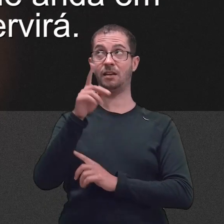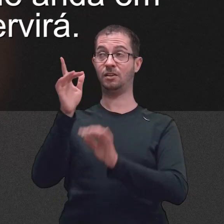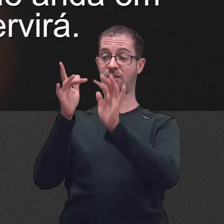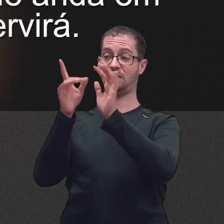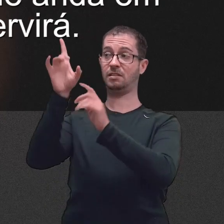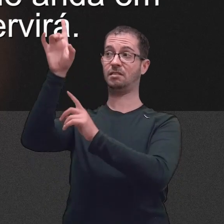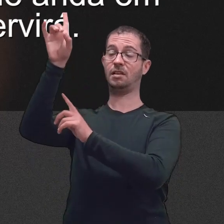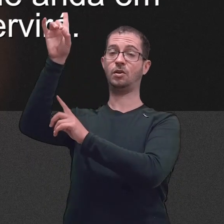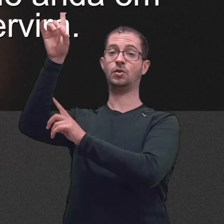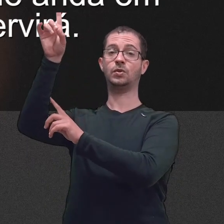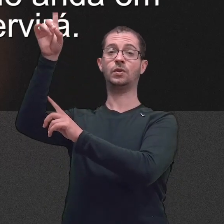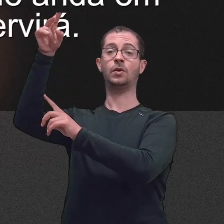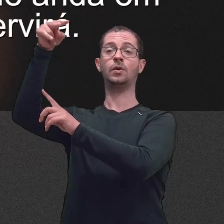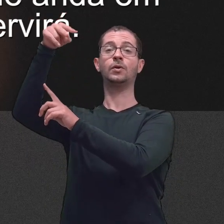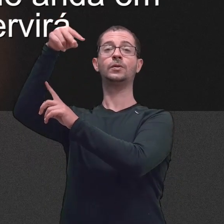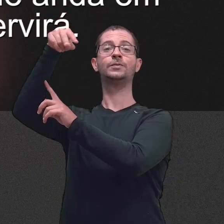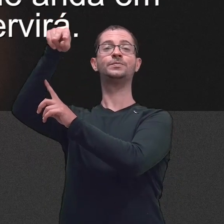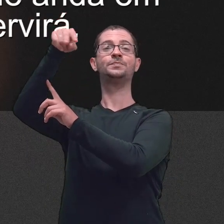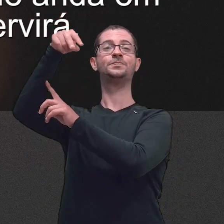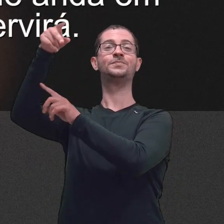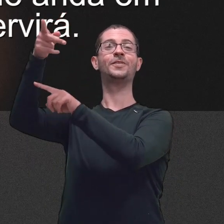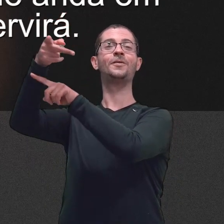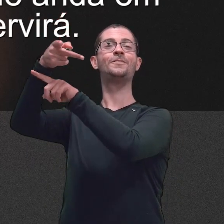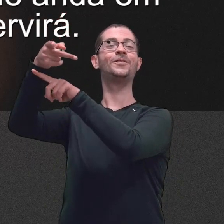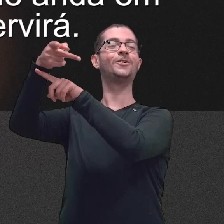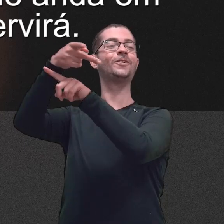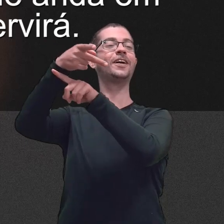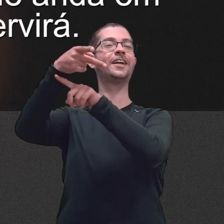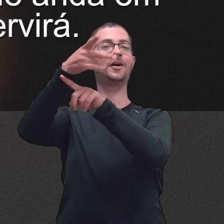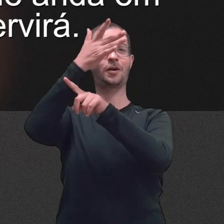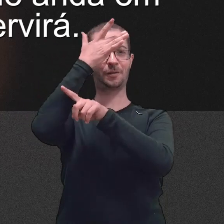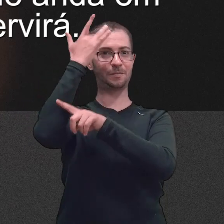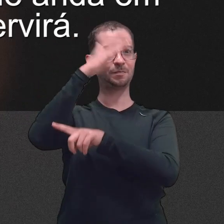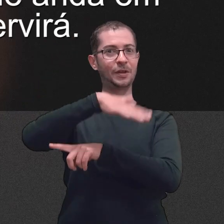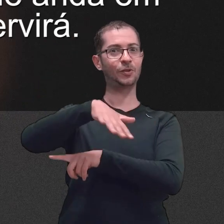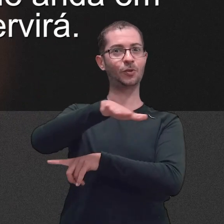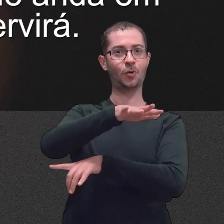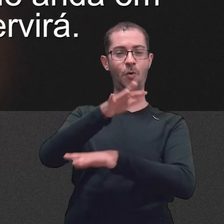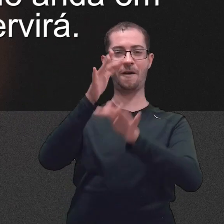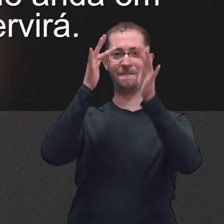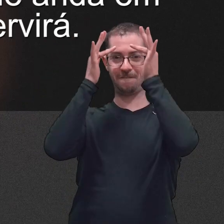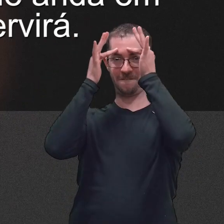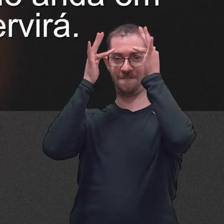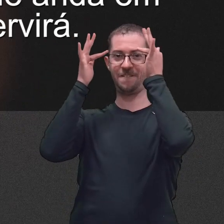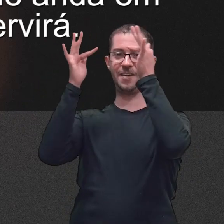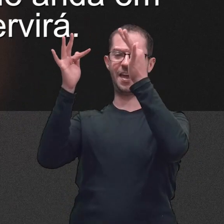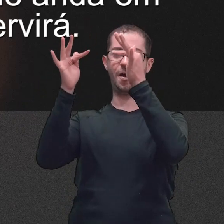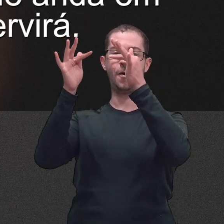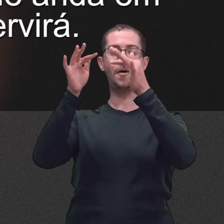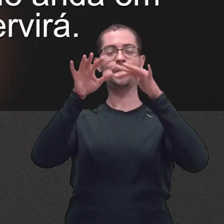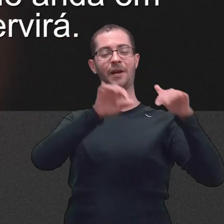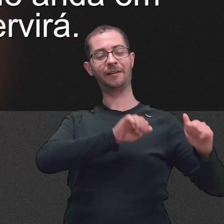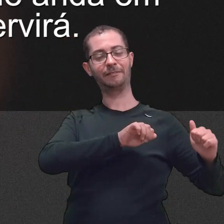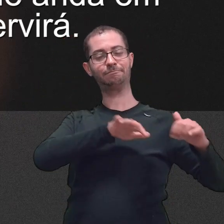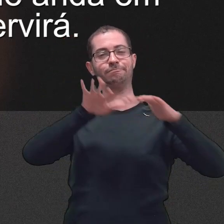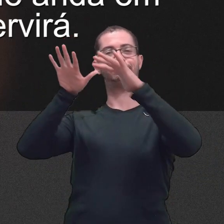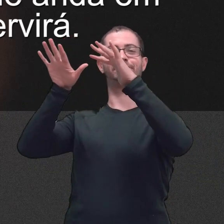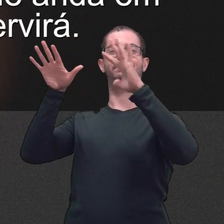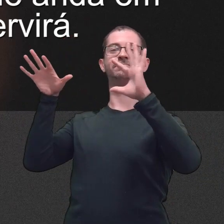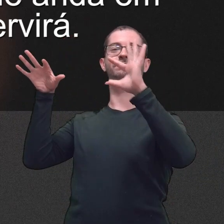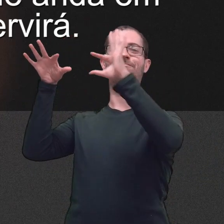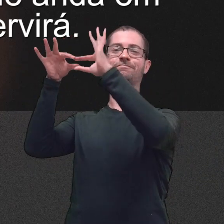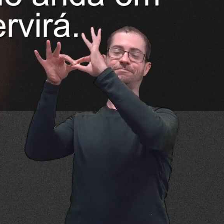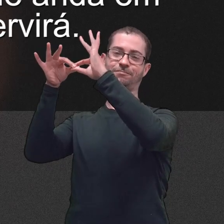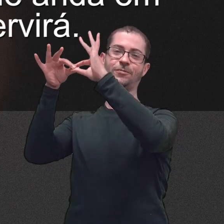procurarão os fiéis à terra, para que habitem comigo. O que anda em